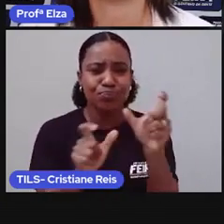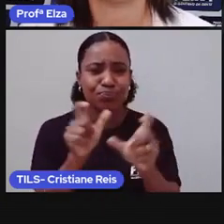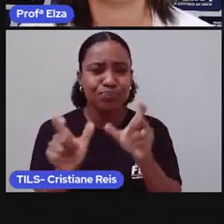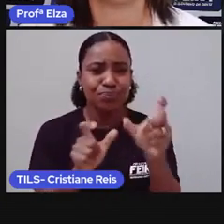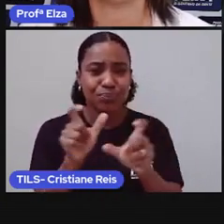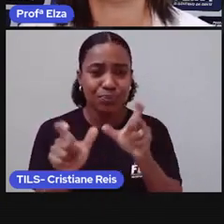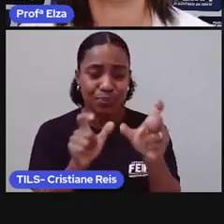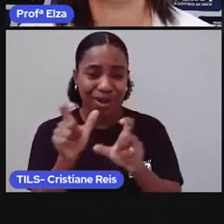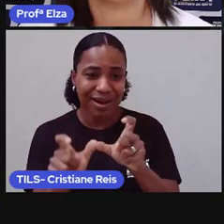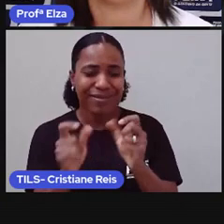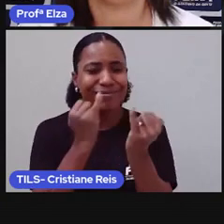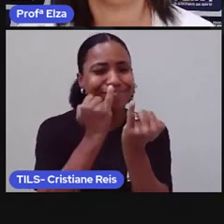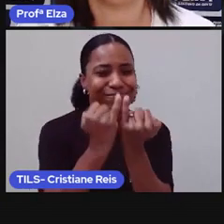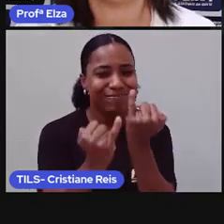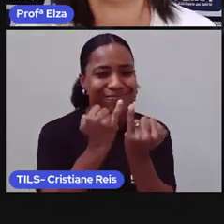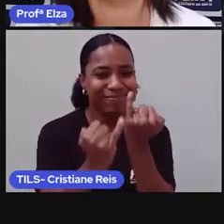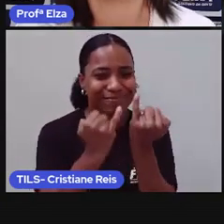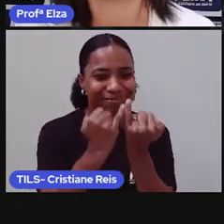transparentes.